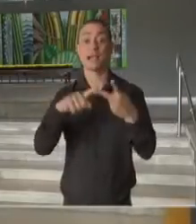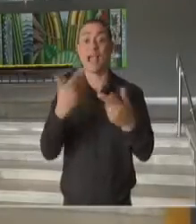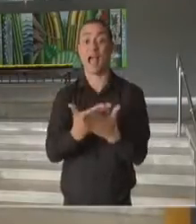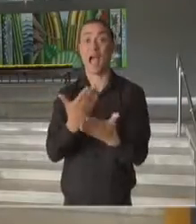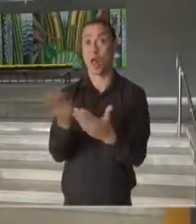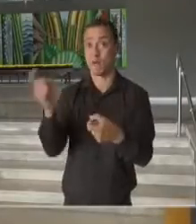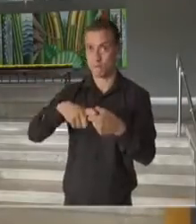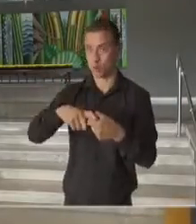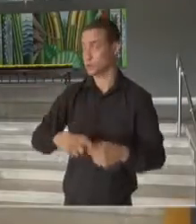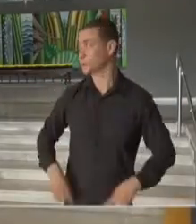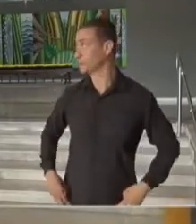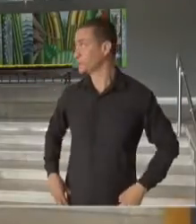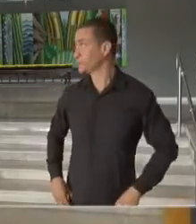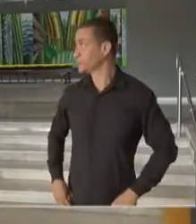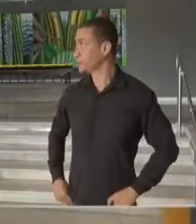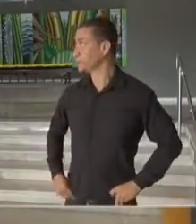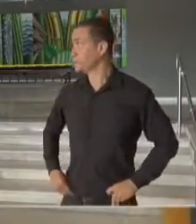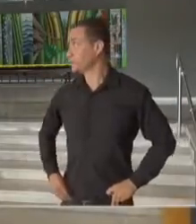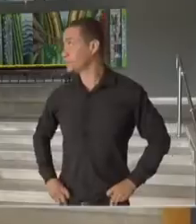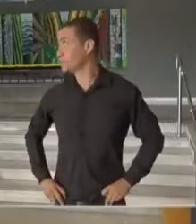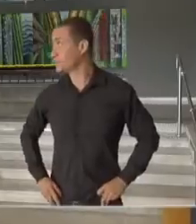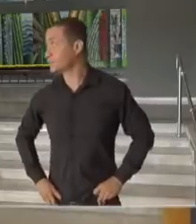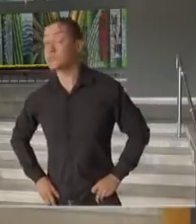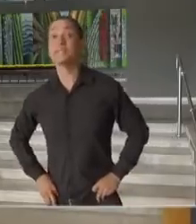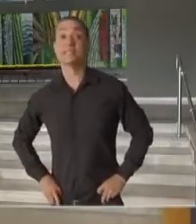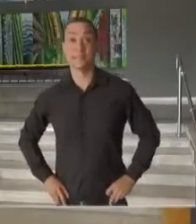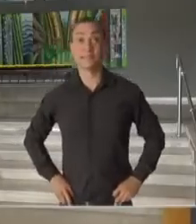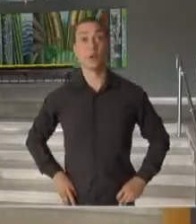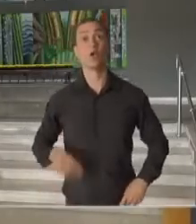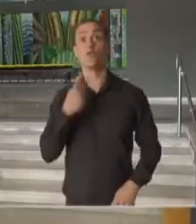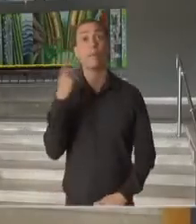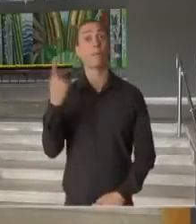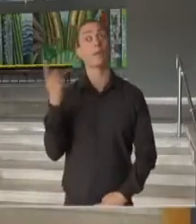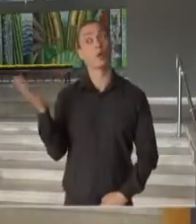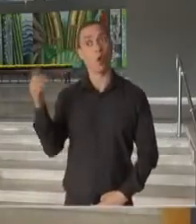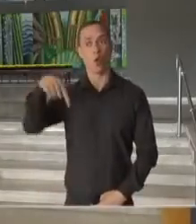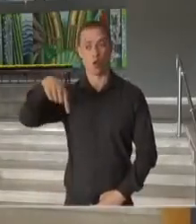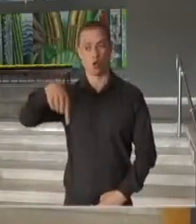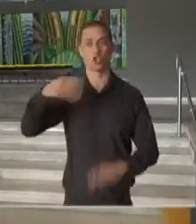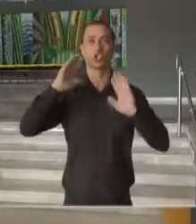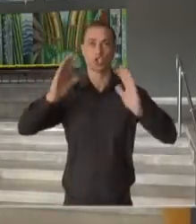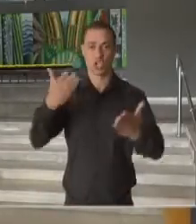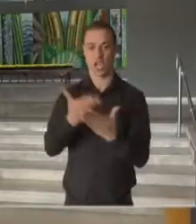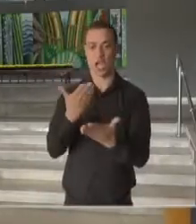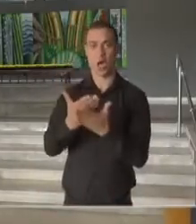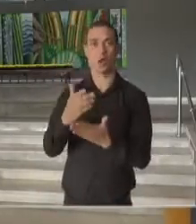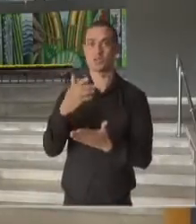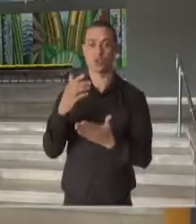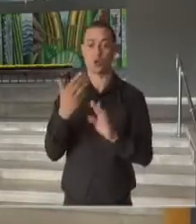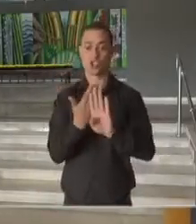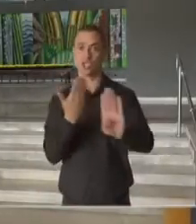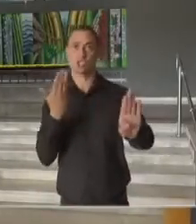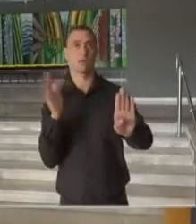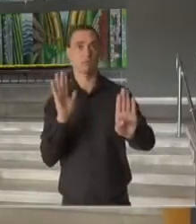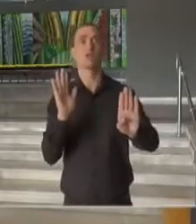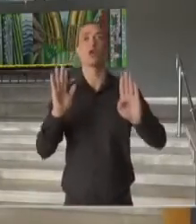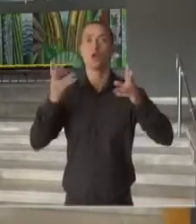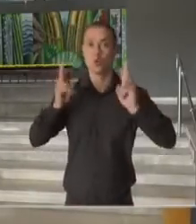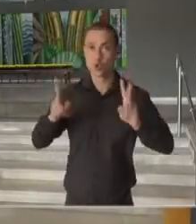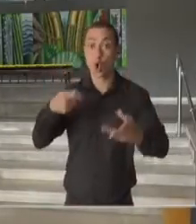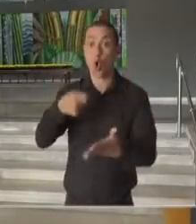aulas. Pode passar? E eu queria começar, na verdade, falando sobre isso. Hoje nós temos a volta às aulas sem distanciamento de um metro, com